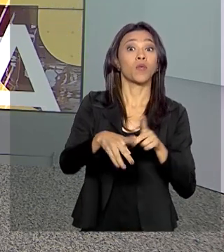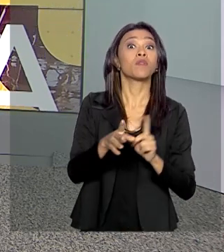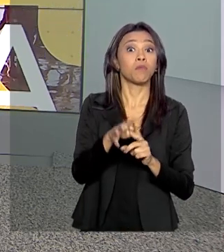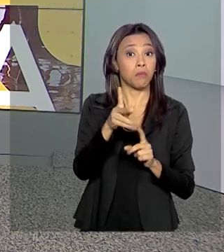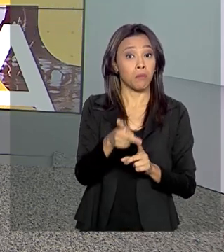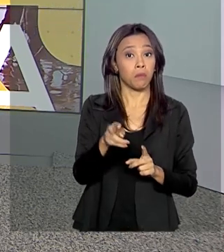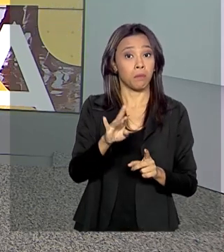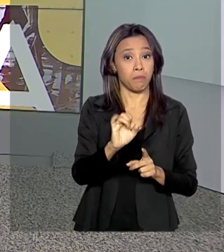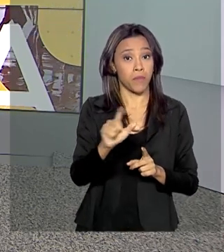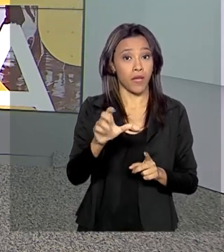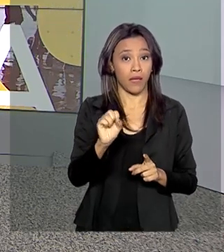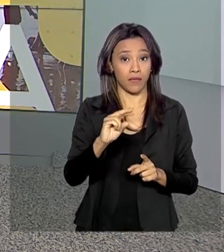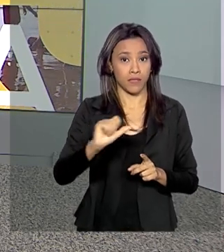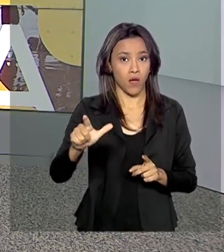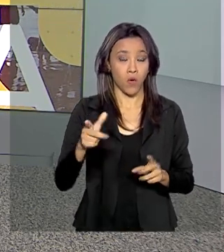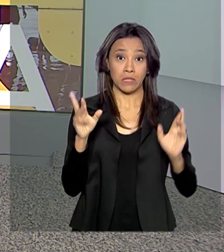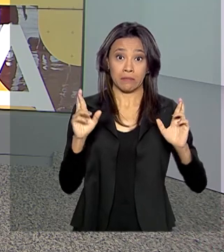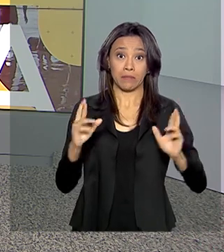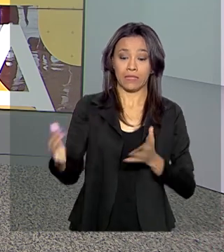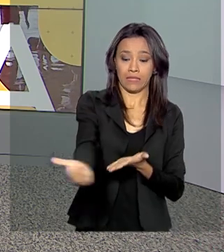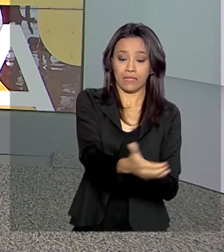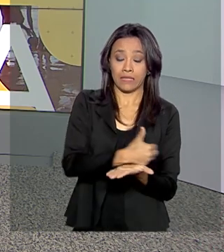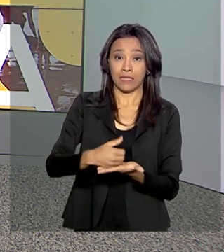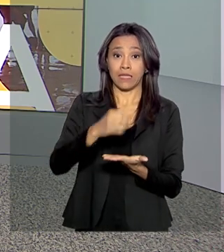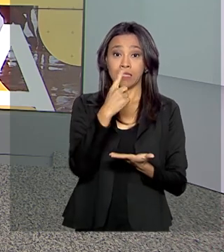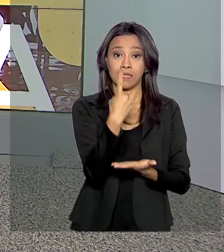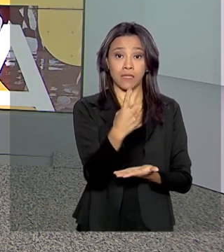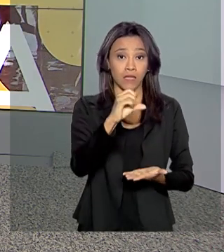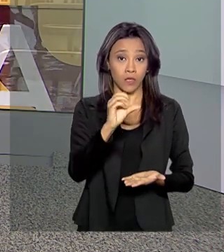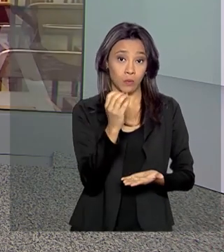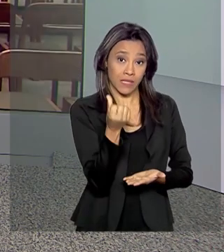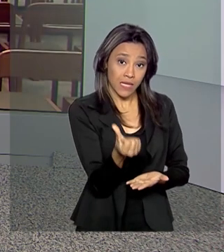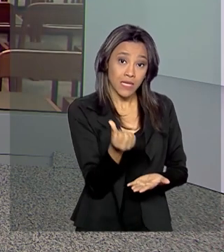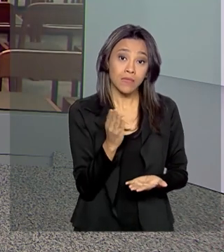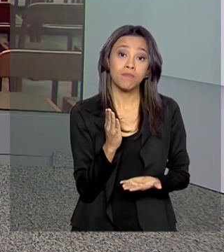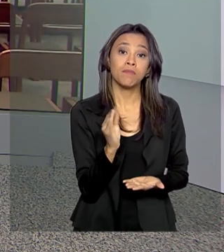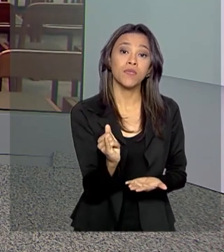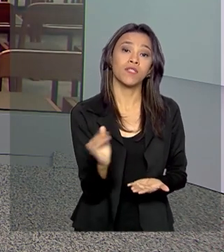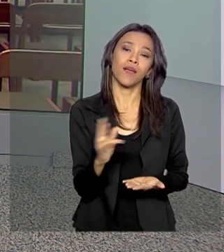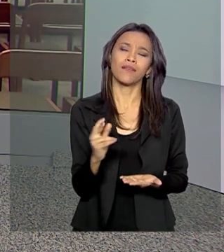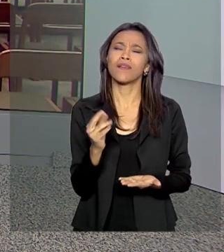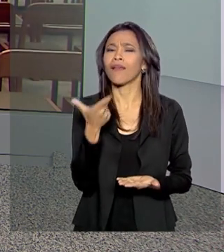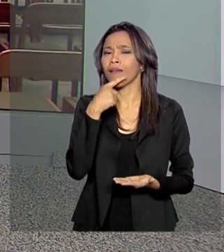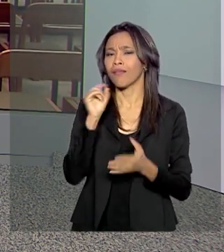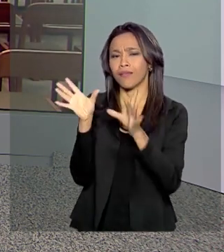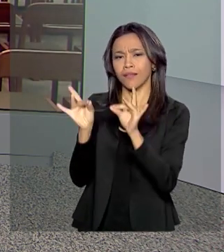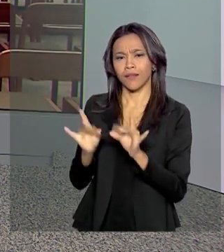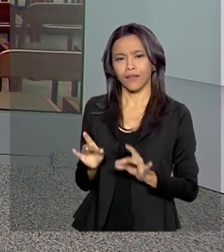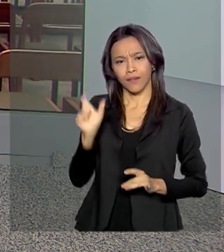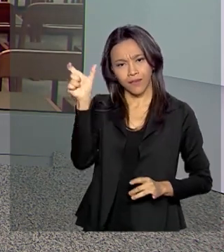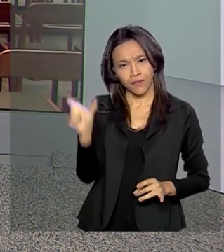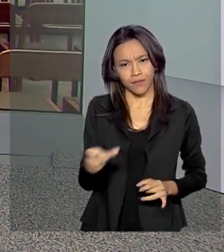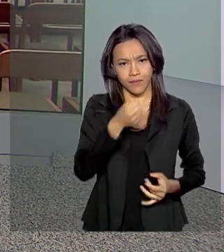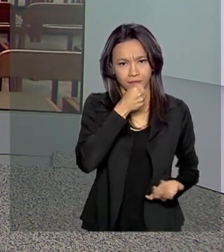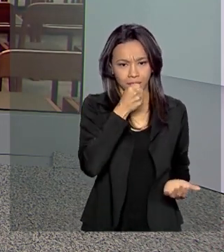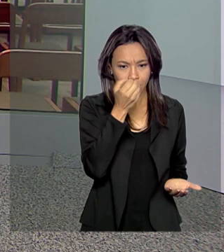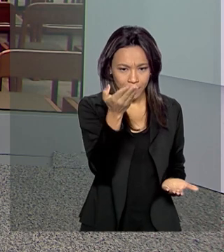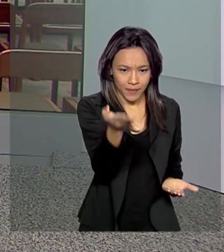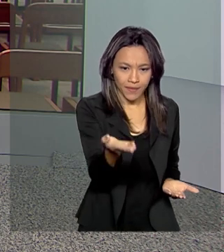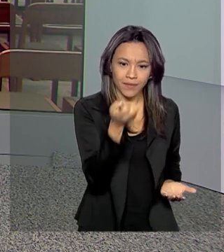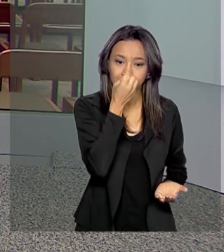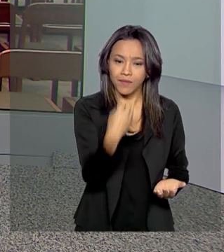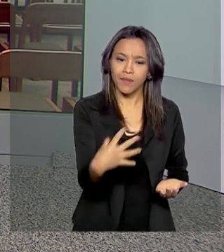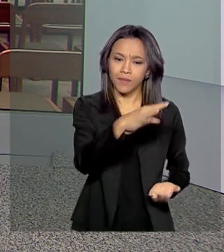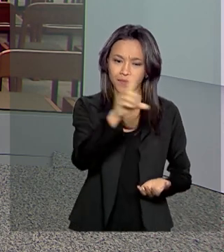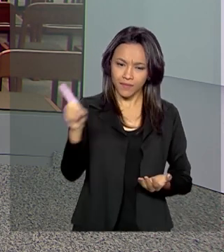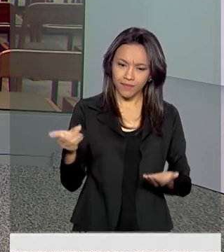O governo espera arrecadar 106 bilhões de reais. Quem tem os detalhes pra gente é o repórter Marcelo Castilho. Bom